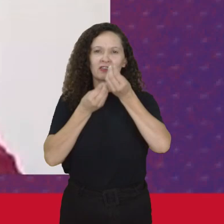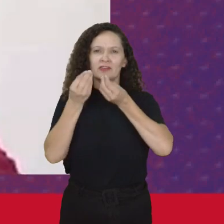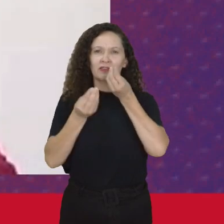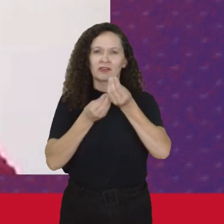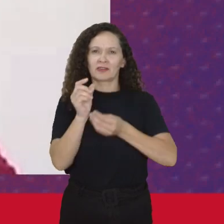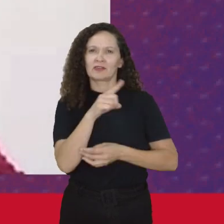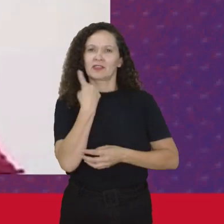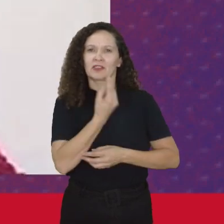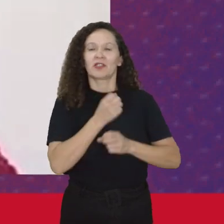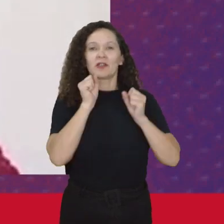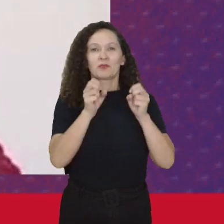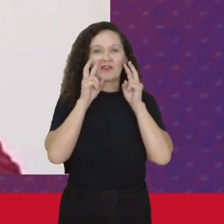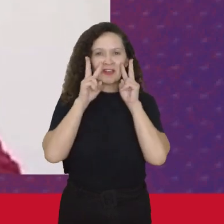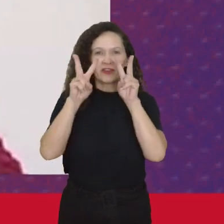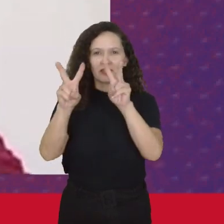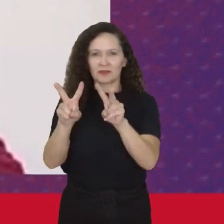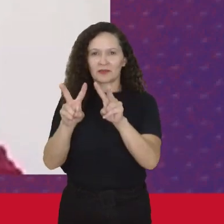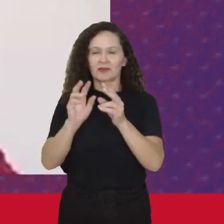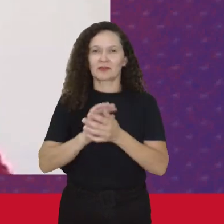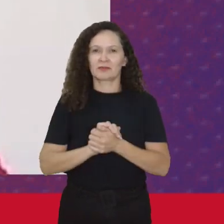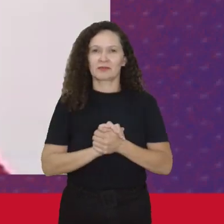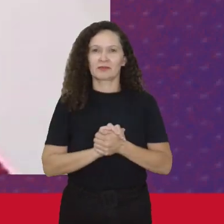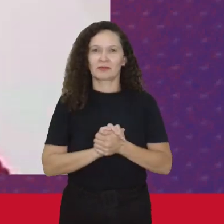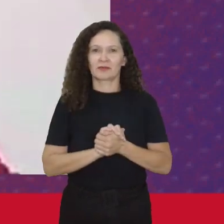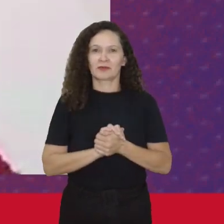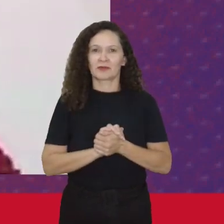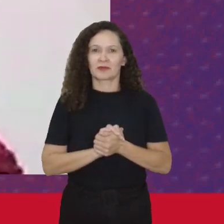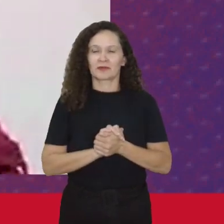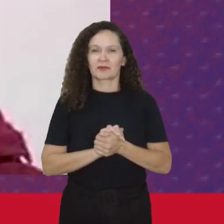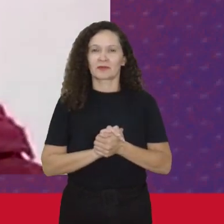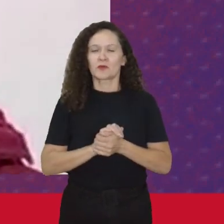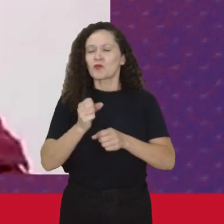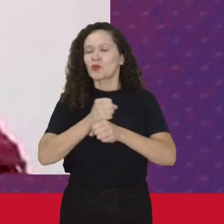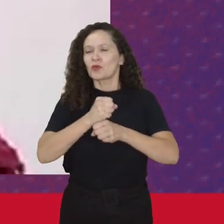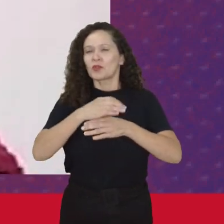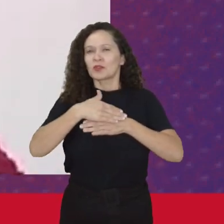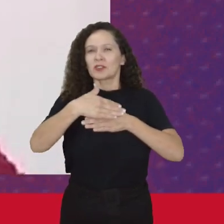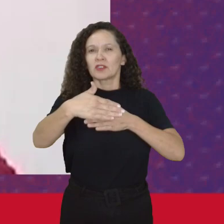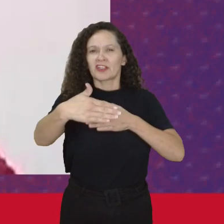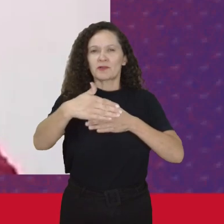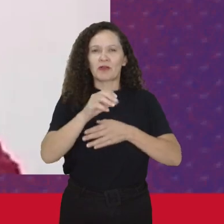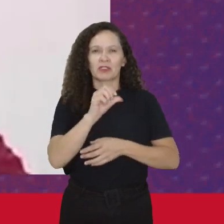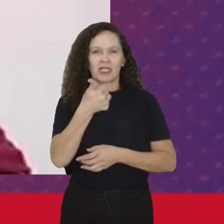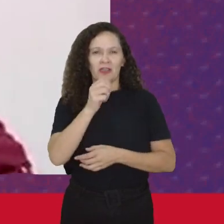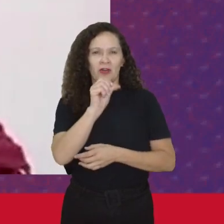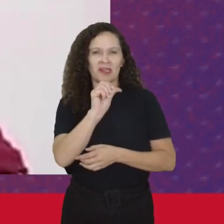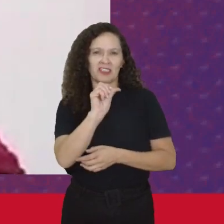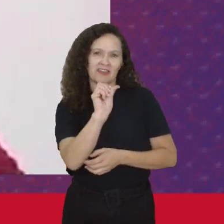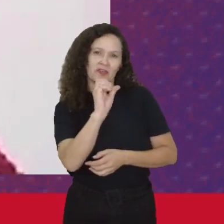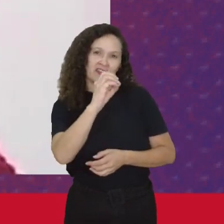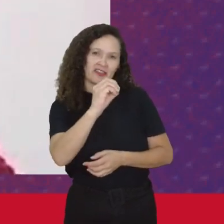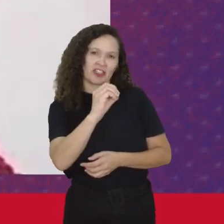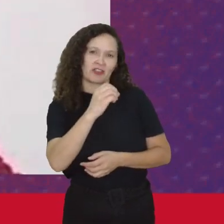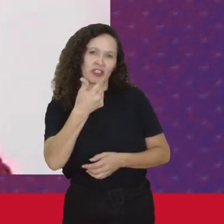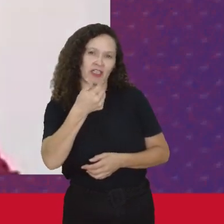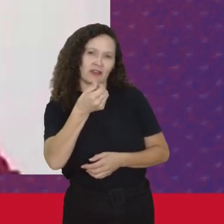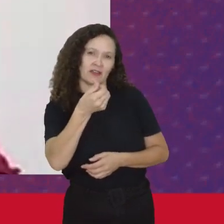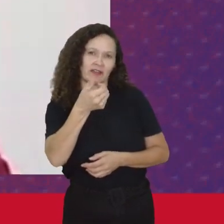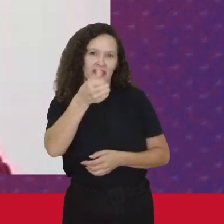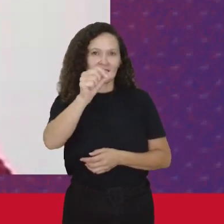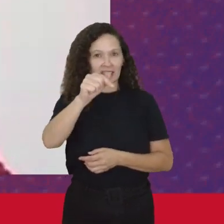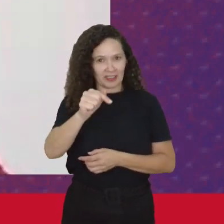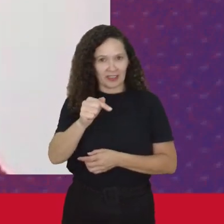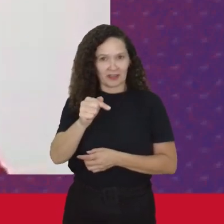Pode ver No fim Dos anos 60 Por exemplo Os valores